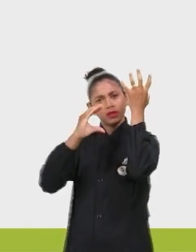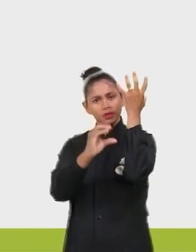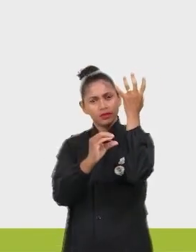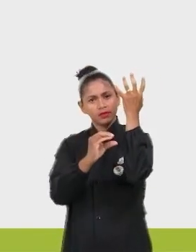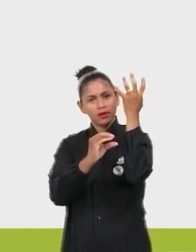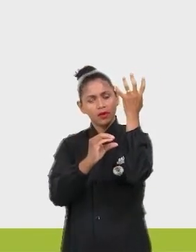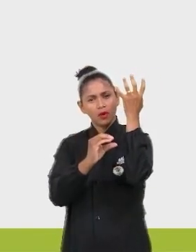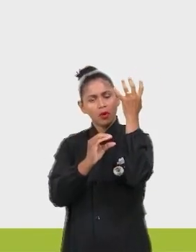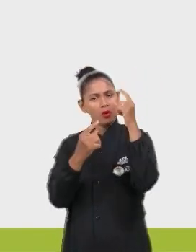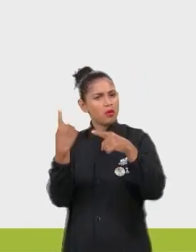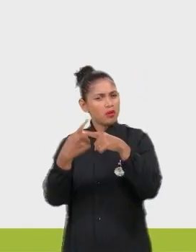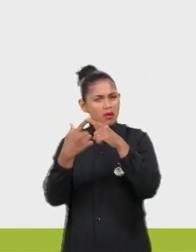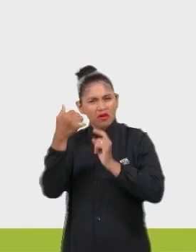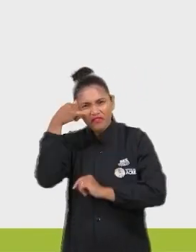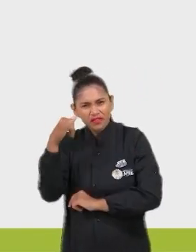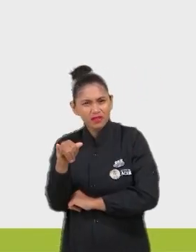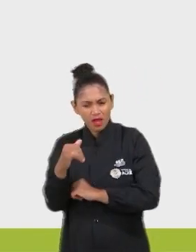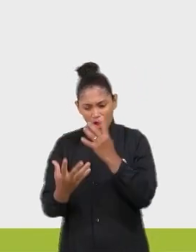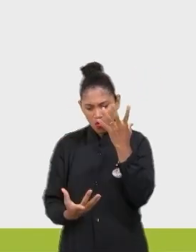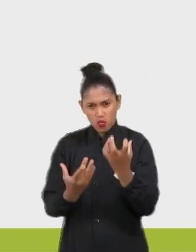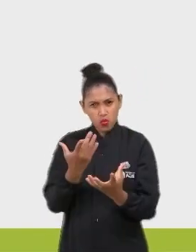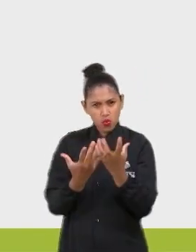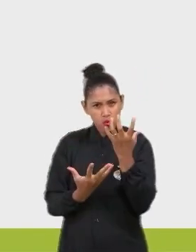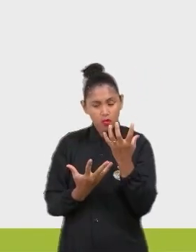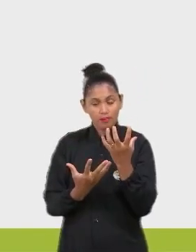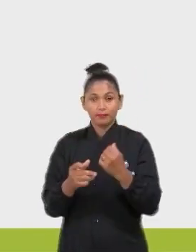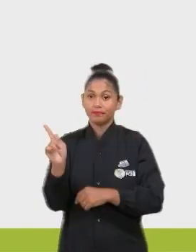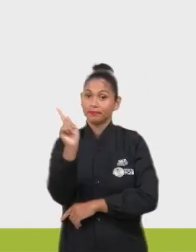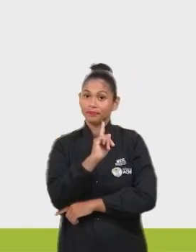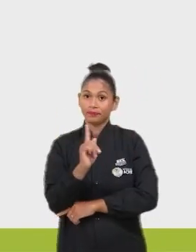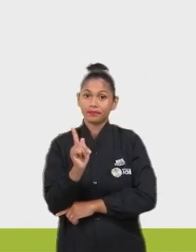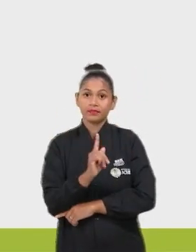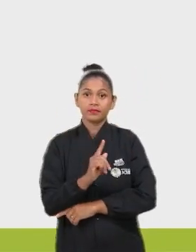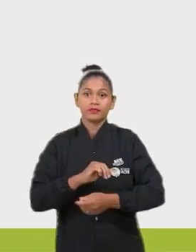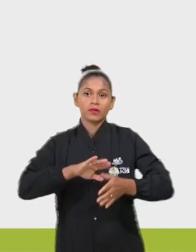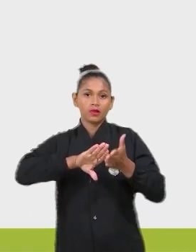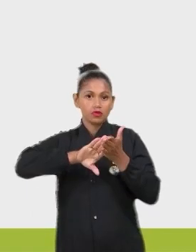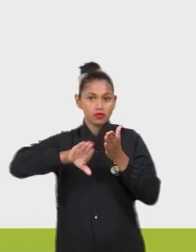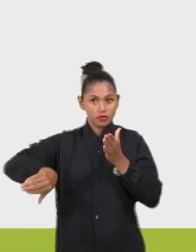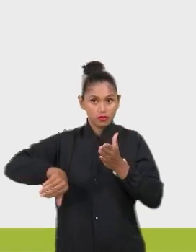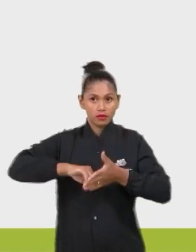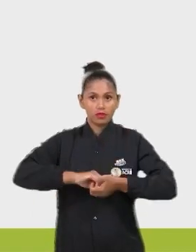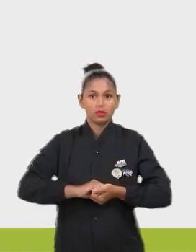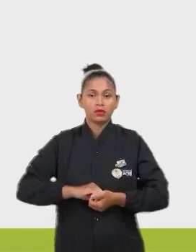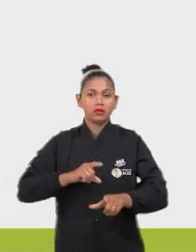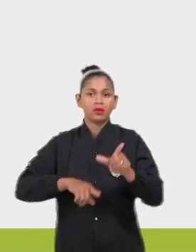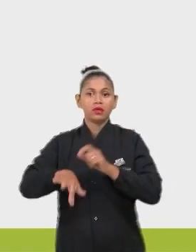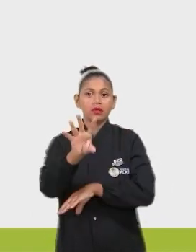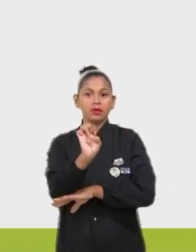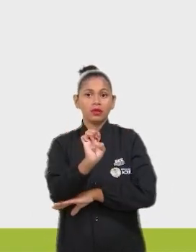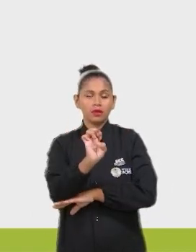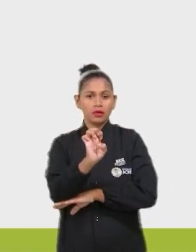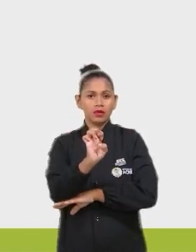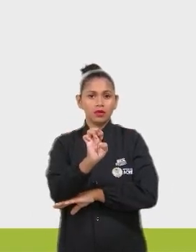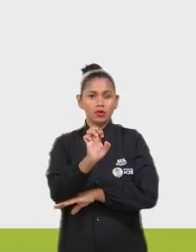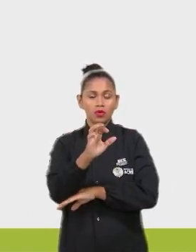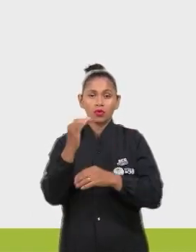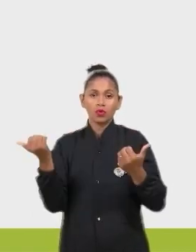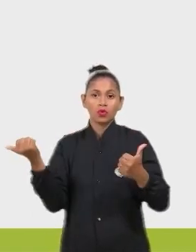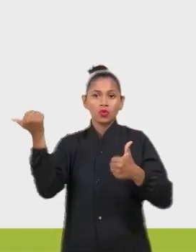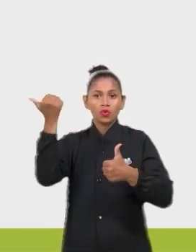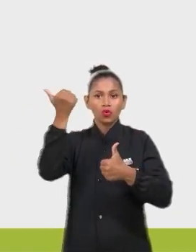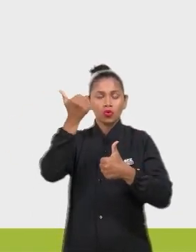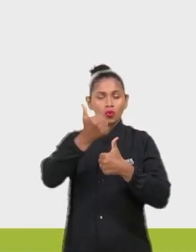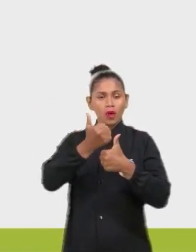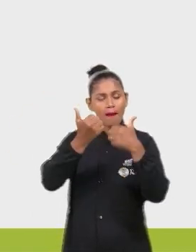Não. Não só isso. O sequestro de carbono é aumentado. Substituindo